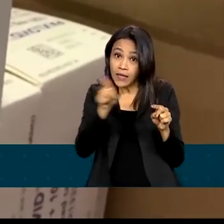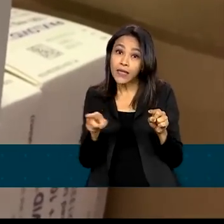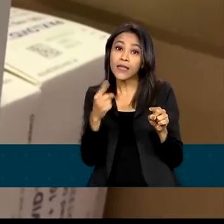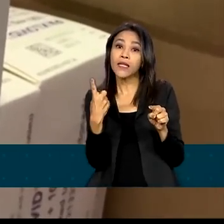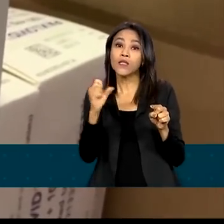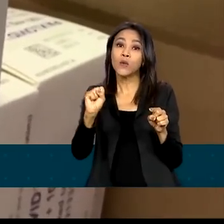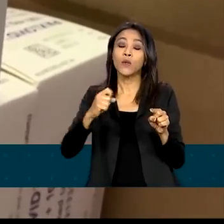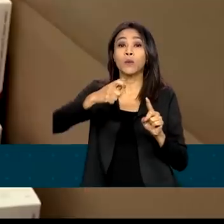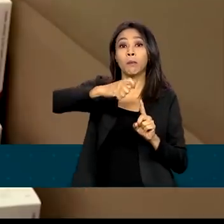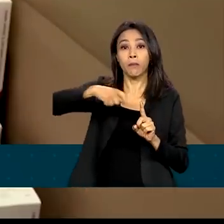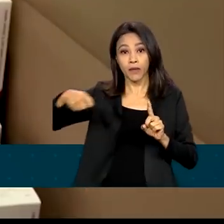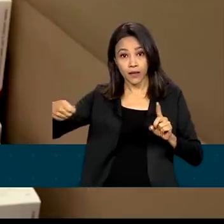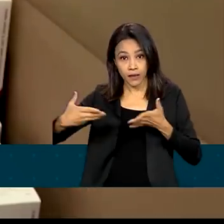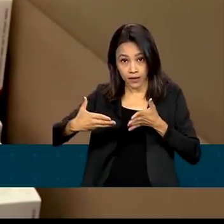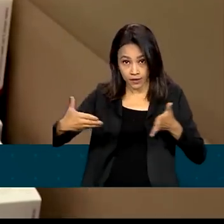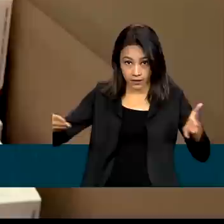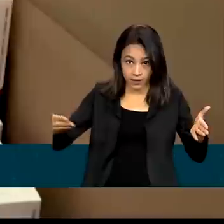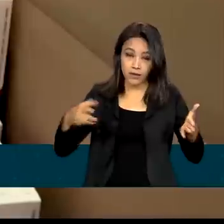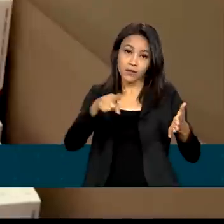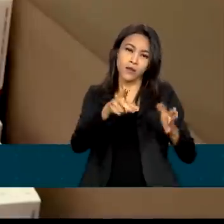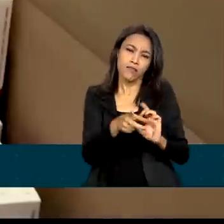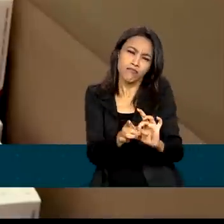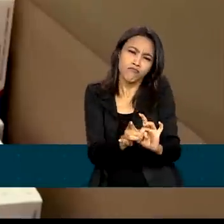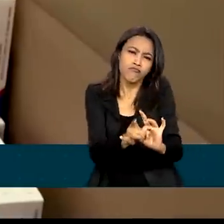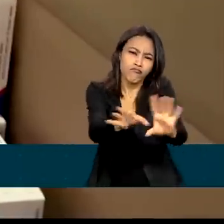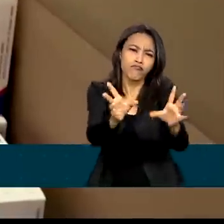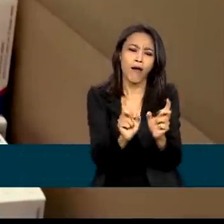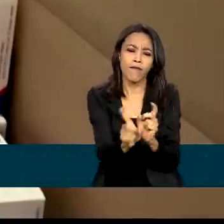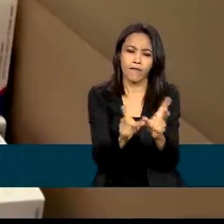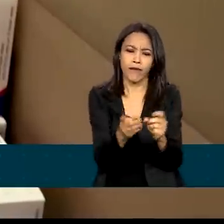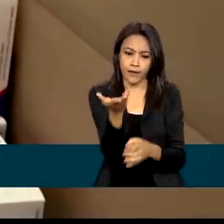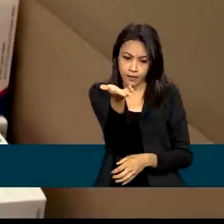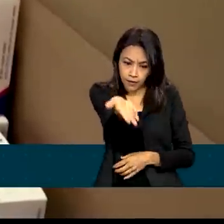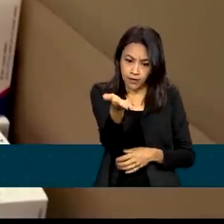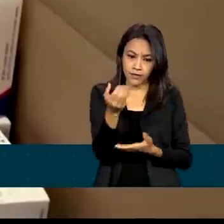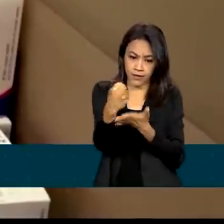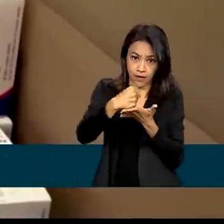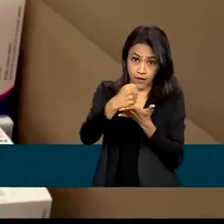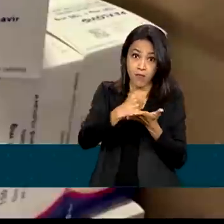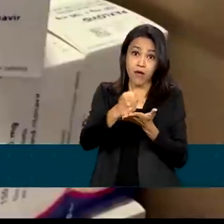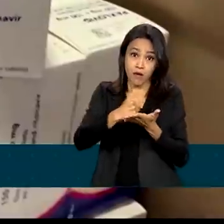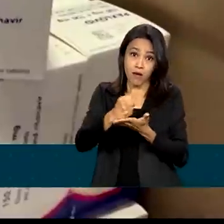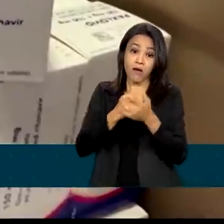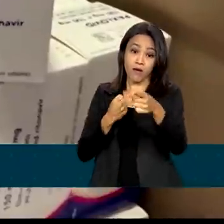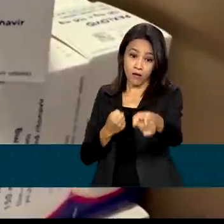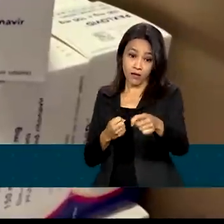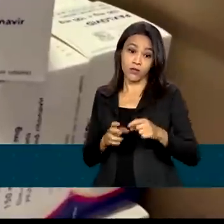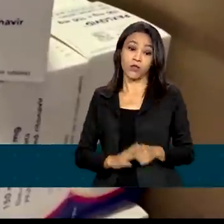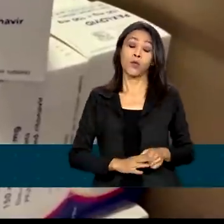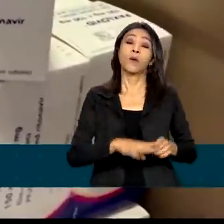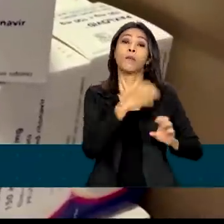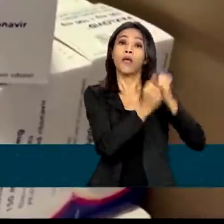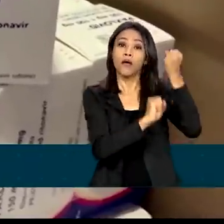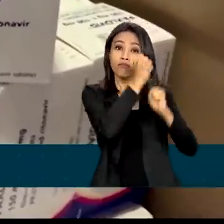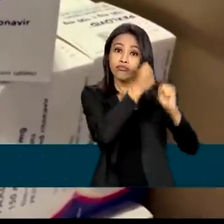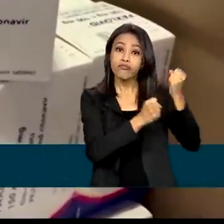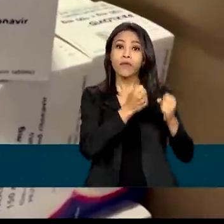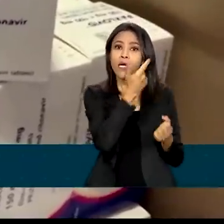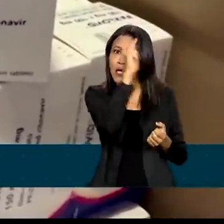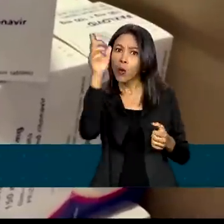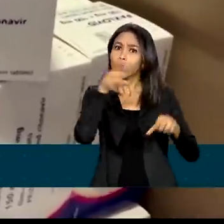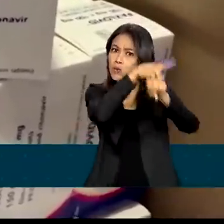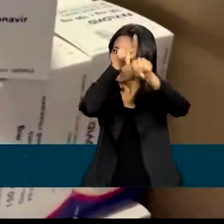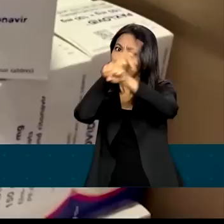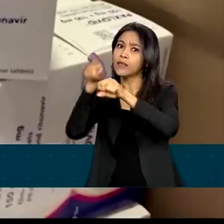levou em consideração a liberação da venda desse medicamento pela iniciativa privada em outros países como